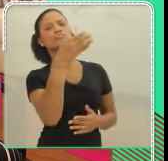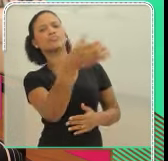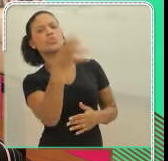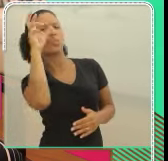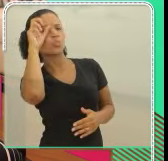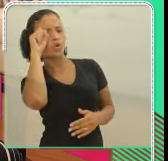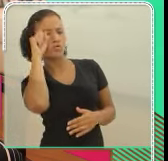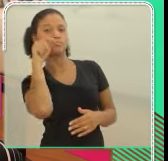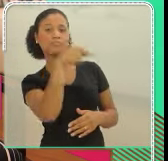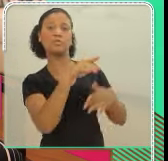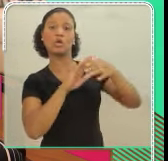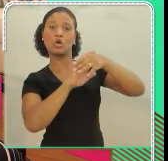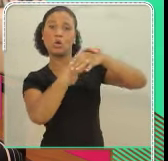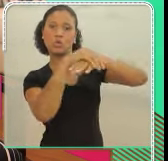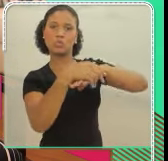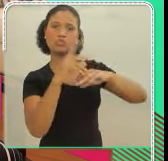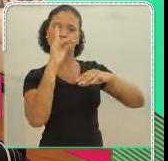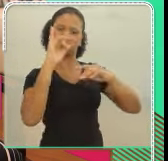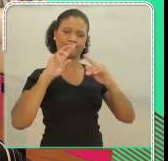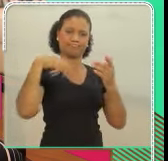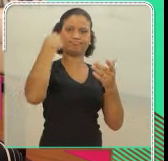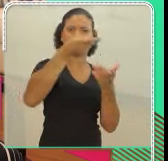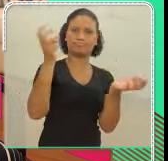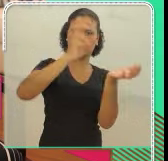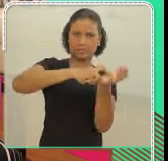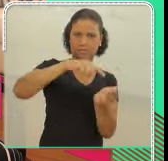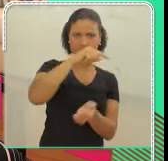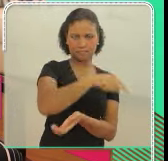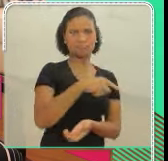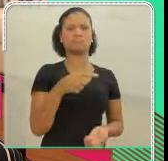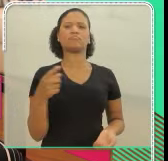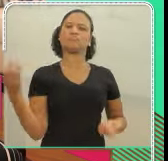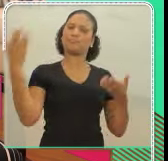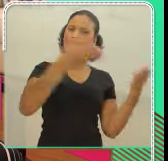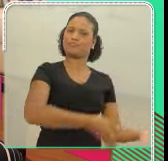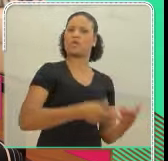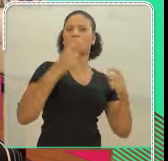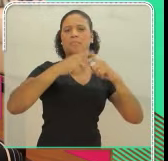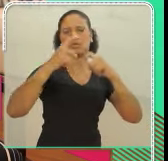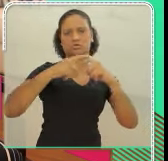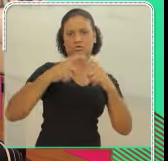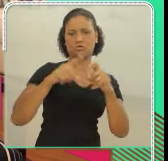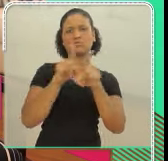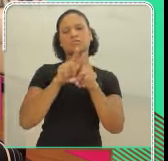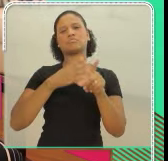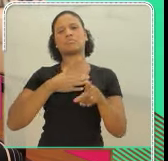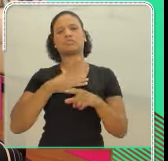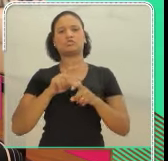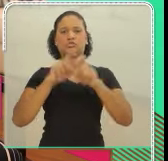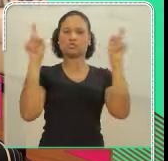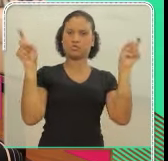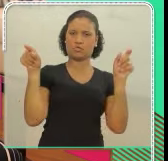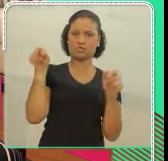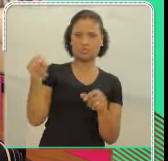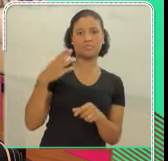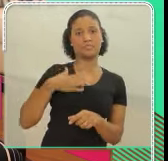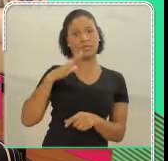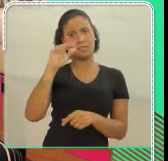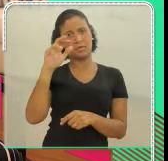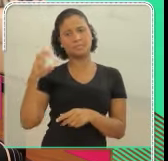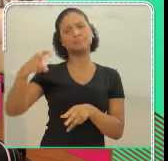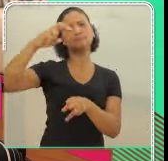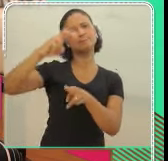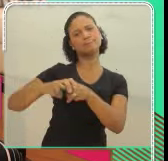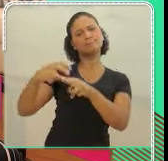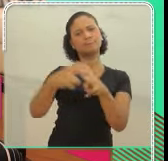meu ginecologista, minha mãe, sentando para... Aí eu já achei que alguma coisa aconteceu. E aí ele falou, olha, sua